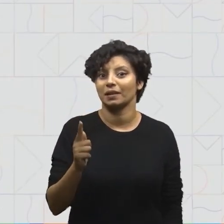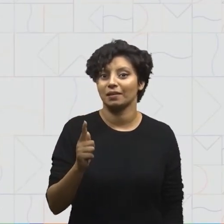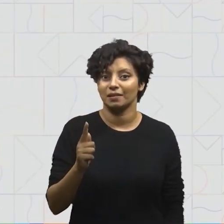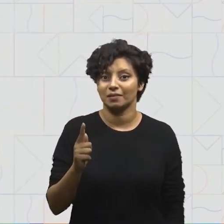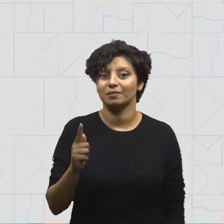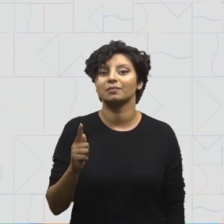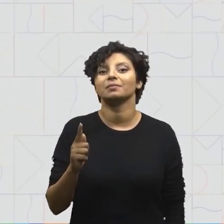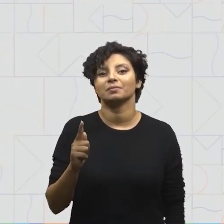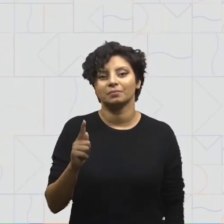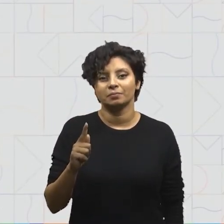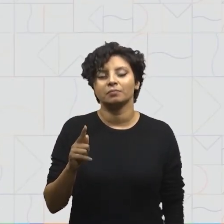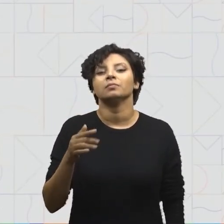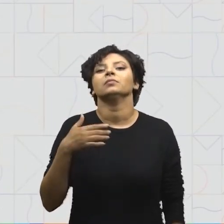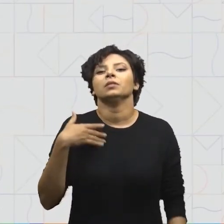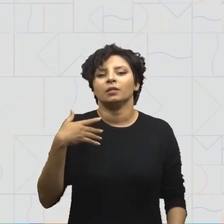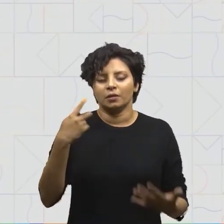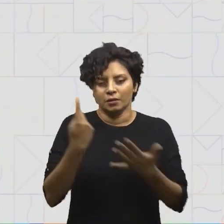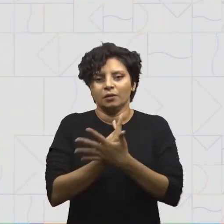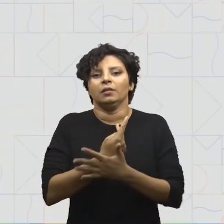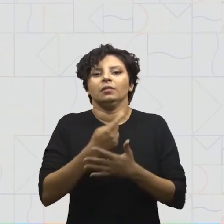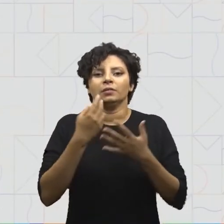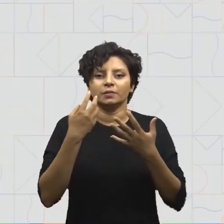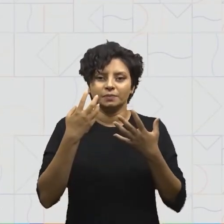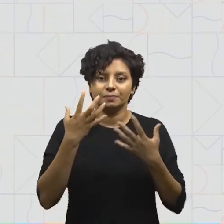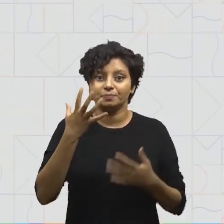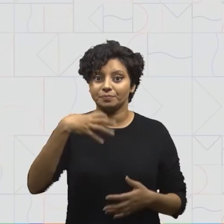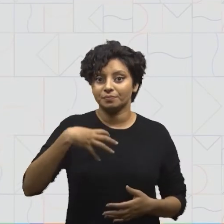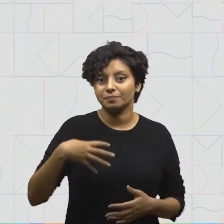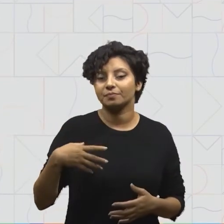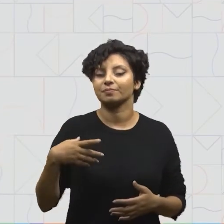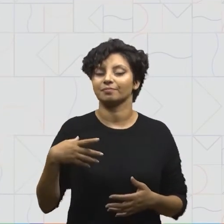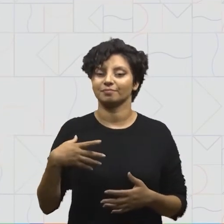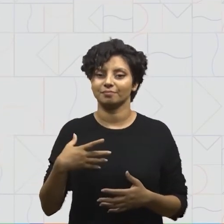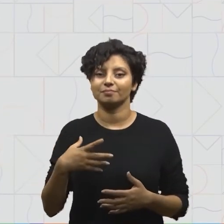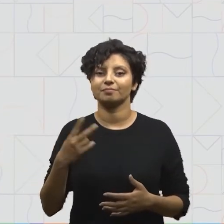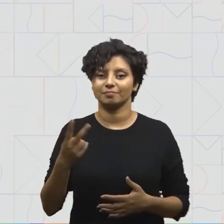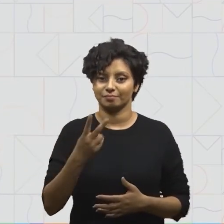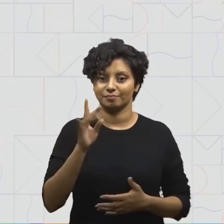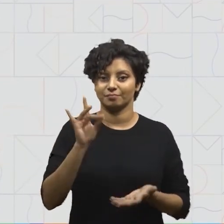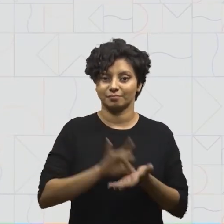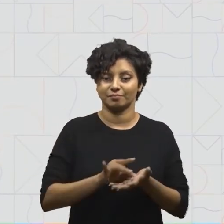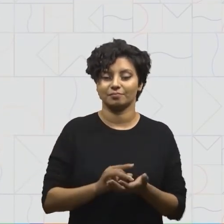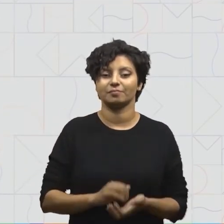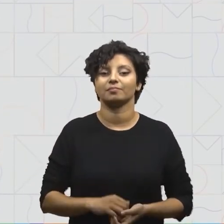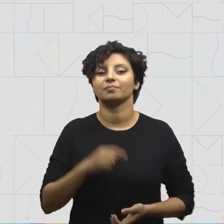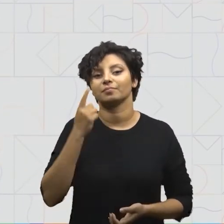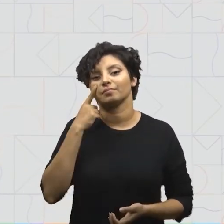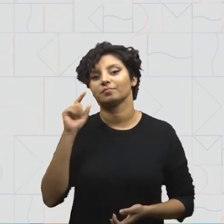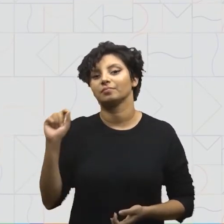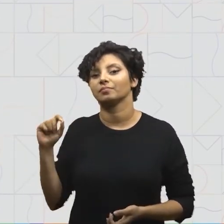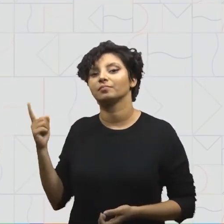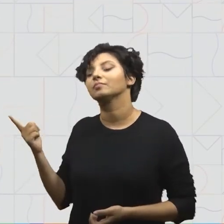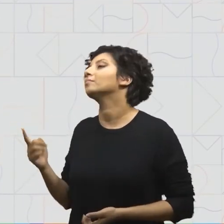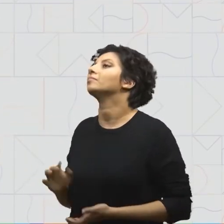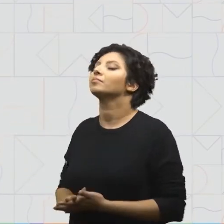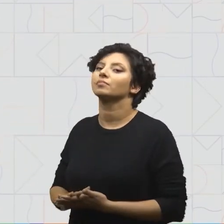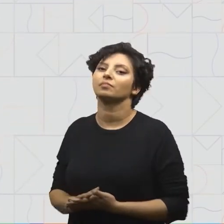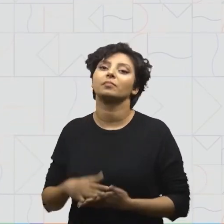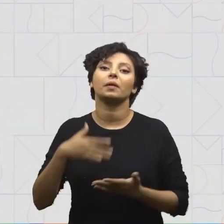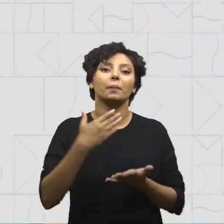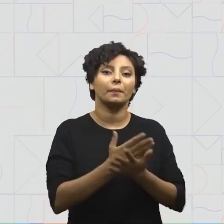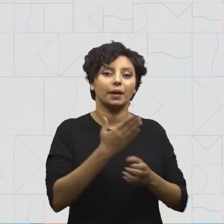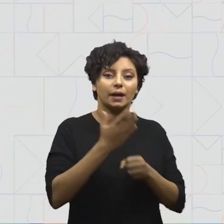gramas. Então, eu passei longe do valor real dele, né? Agora, vamos ver a